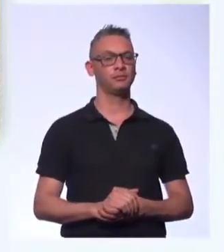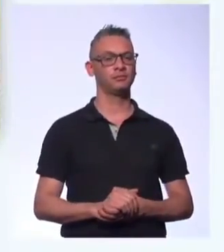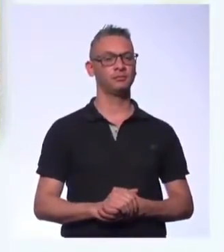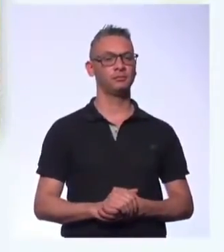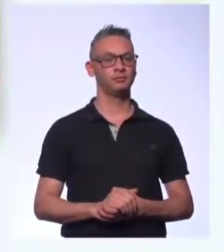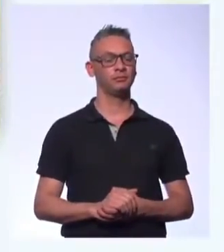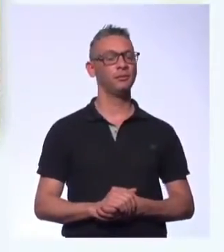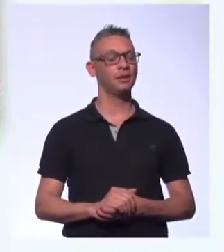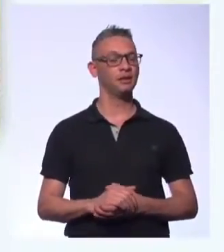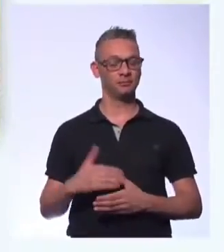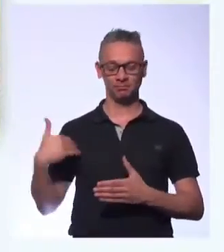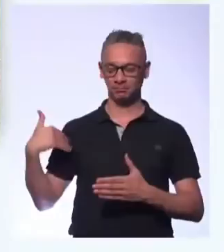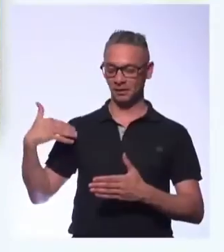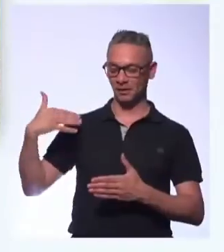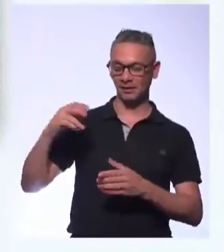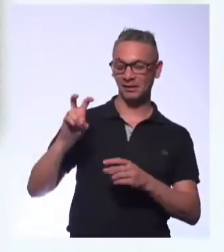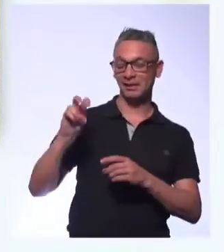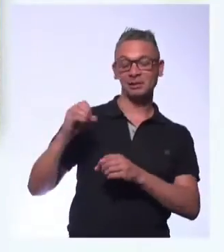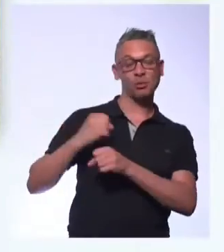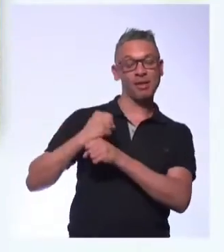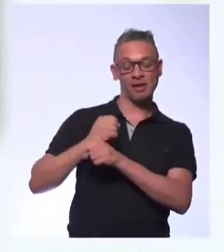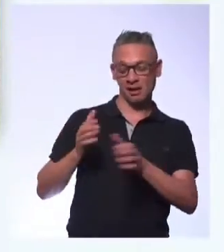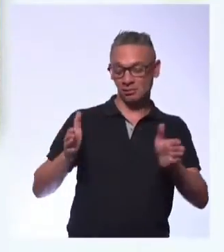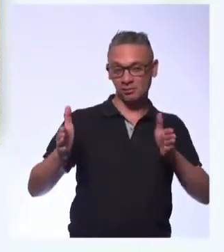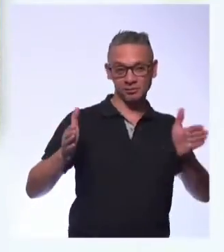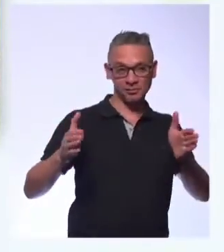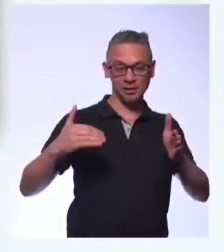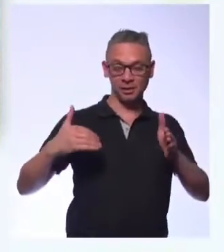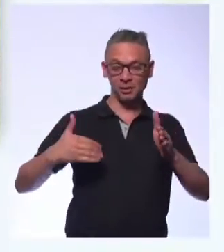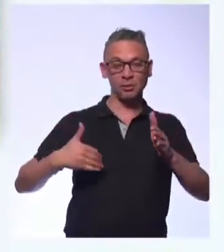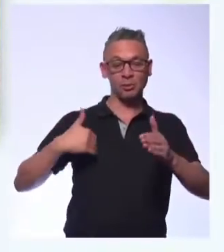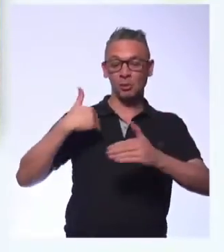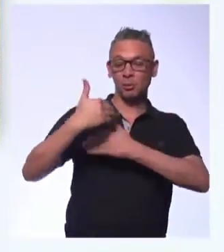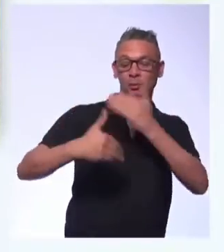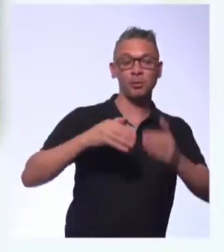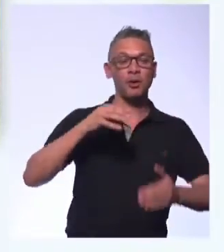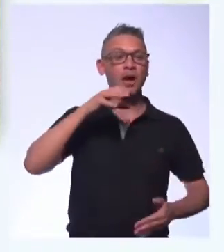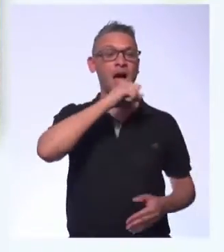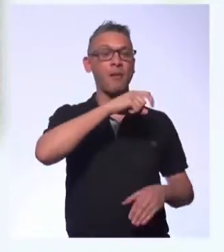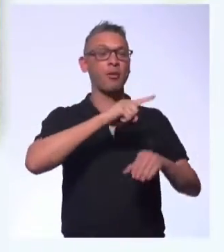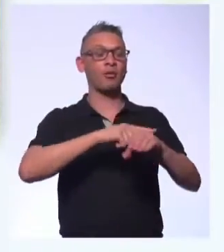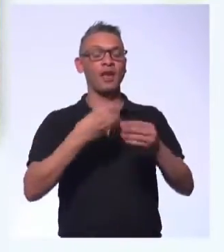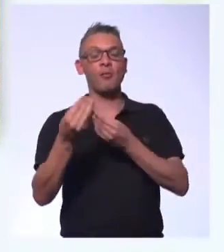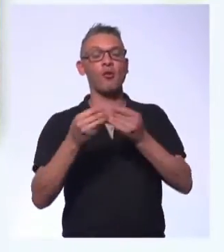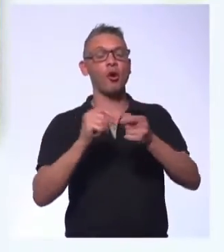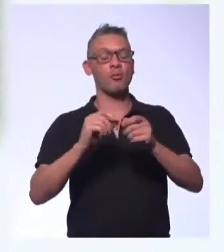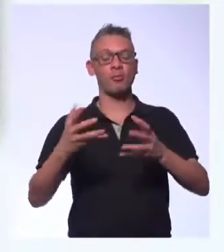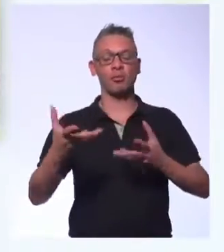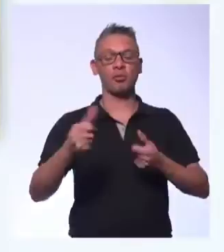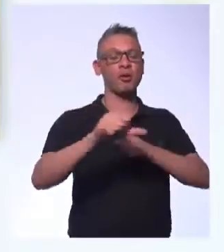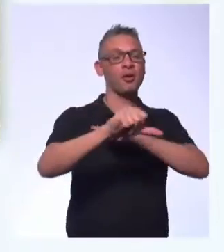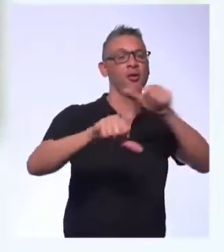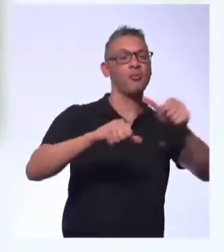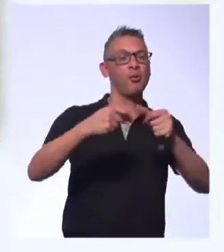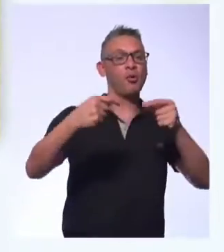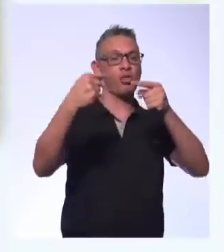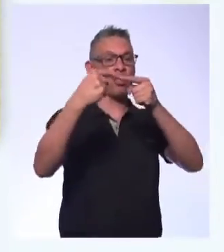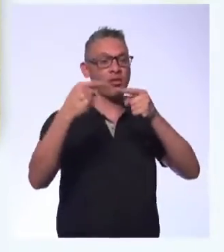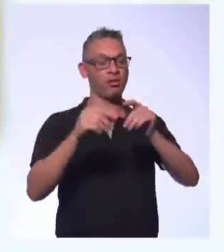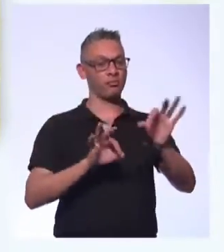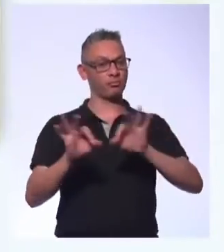A questão é que nos últimos 50 anos nós tivemos uma aceleração do tempo, do modo de fazer as coisas, do jeito de produzir.